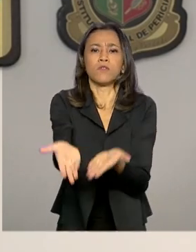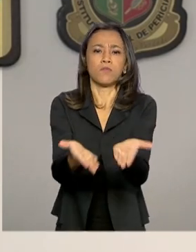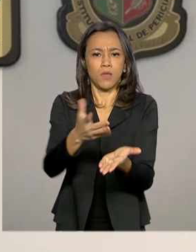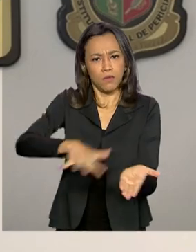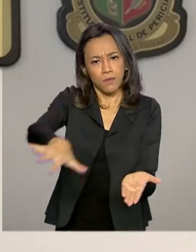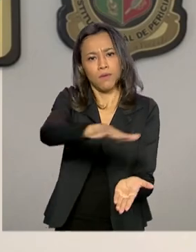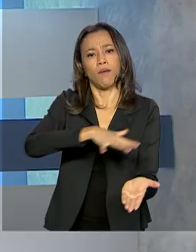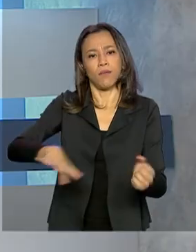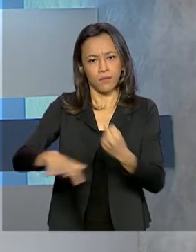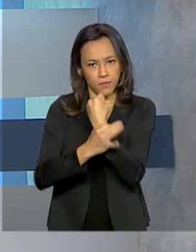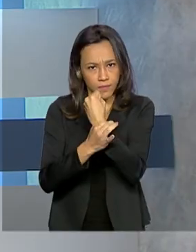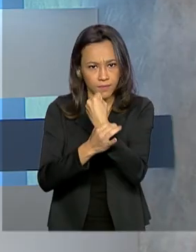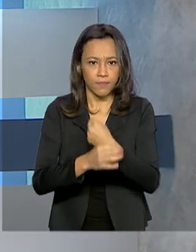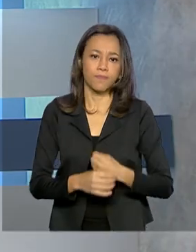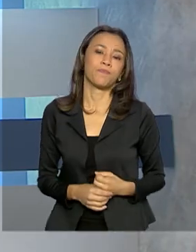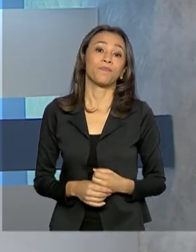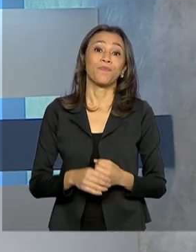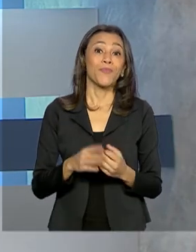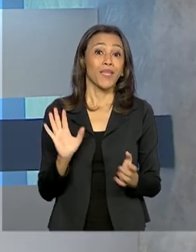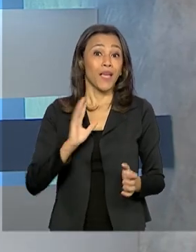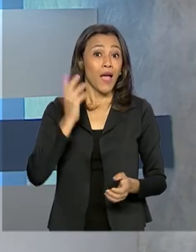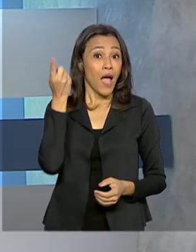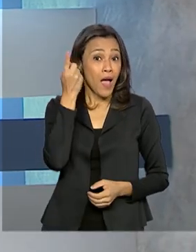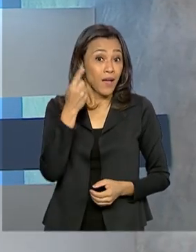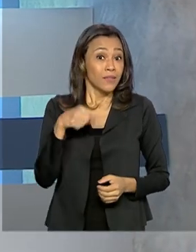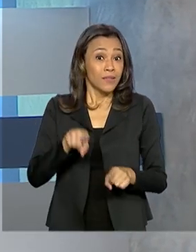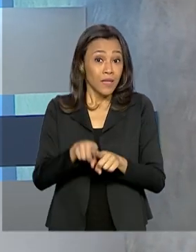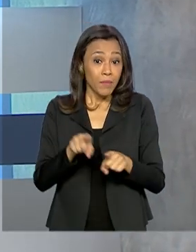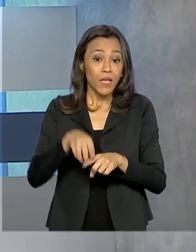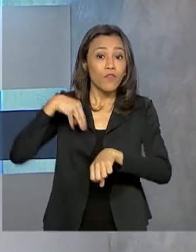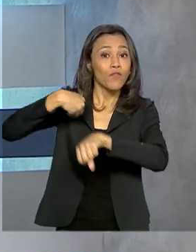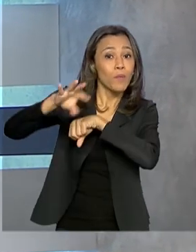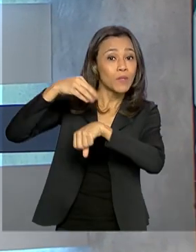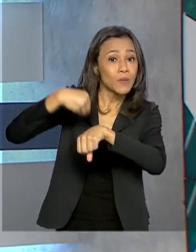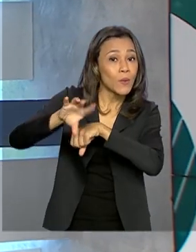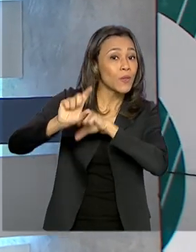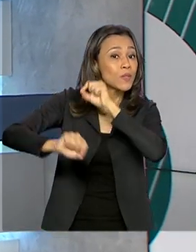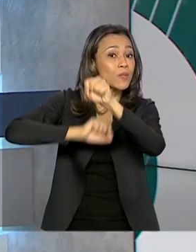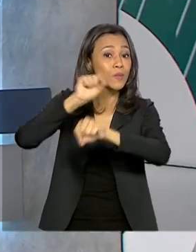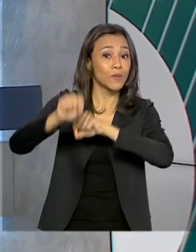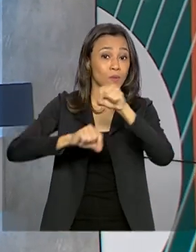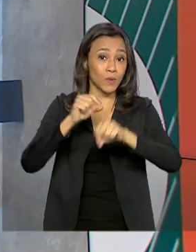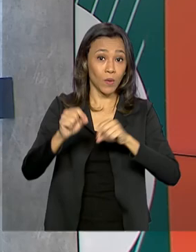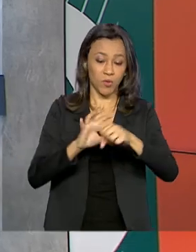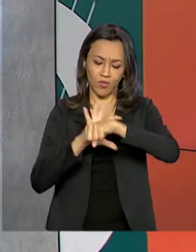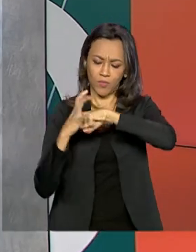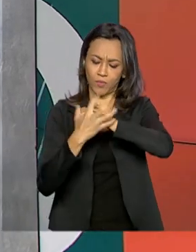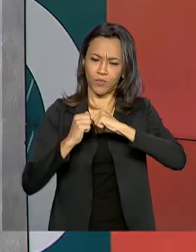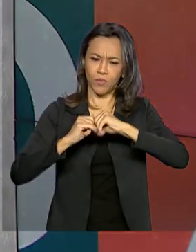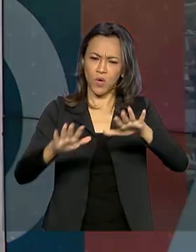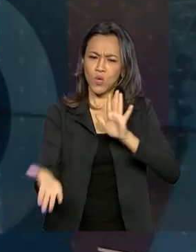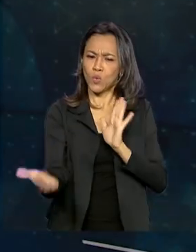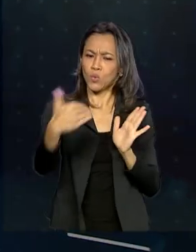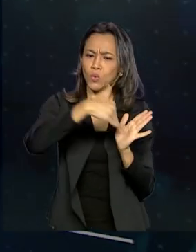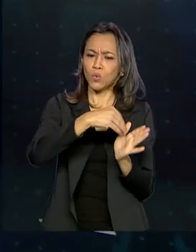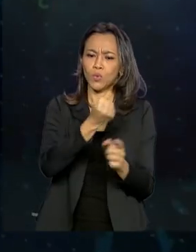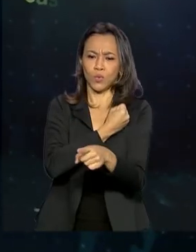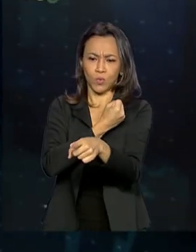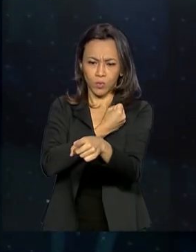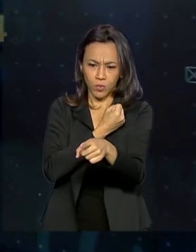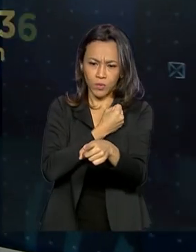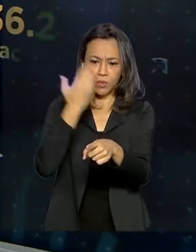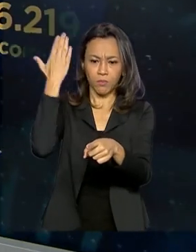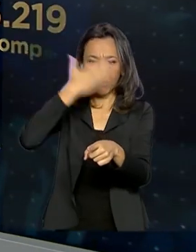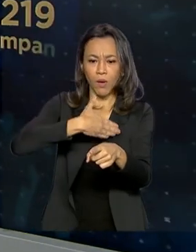segurança pública. Bom, e agora a gente vai falar dos dados sobre o novo coronavírus. Os últimos números do Ministério da Saúde